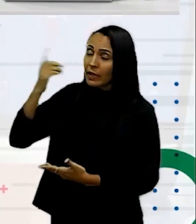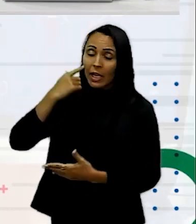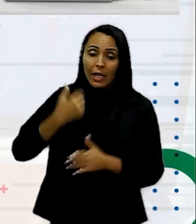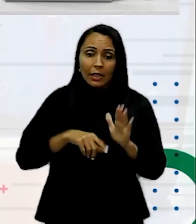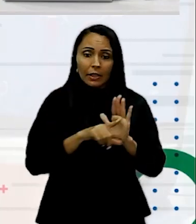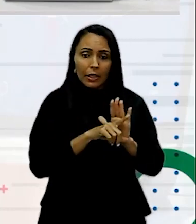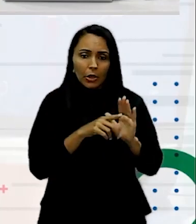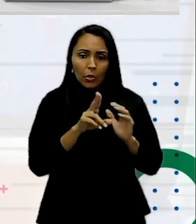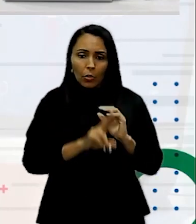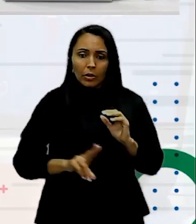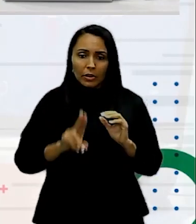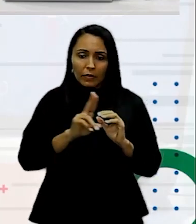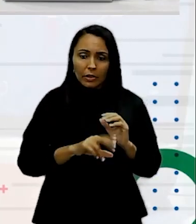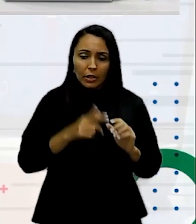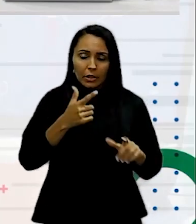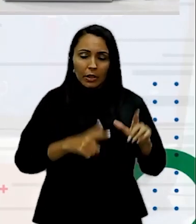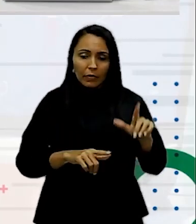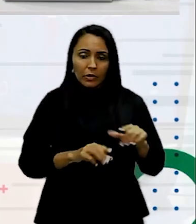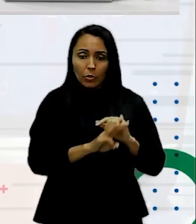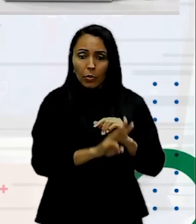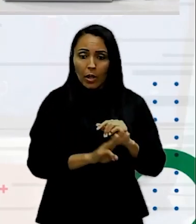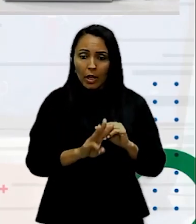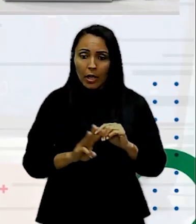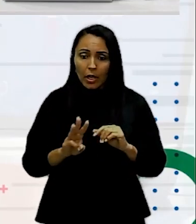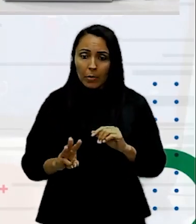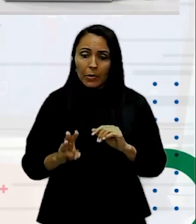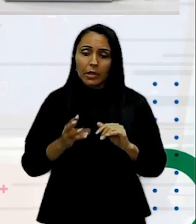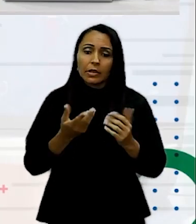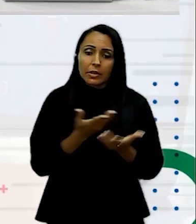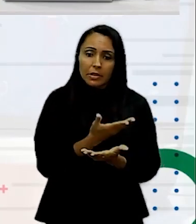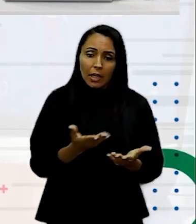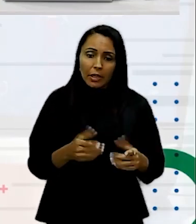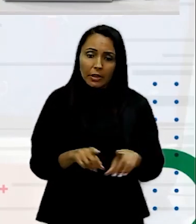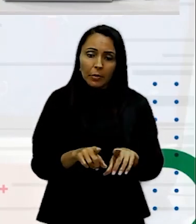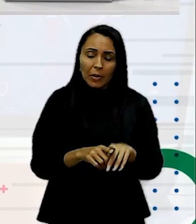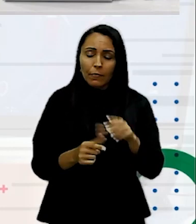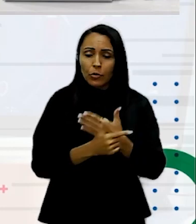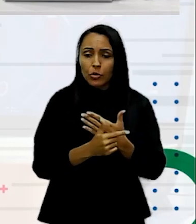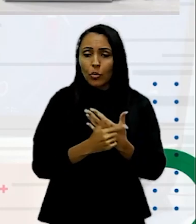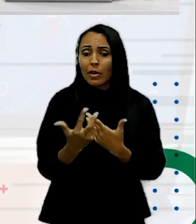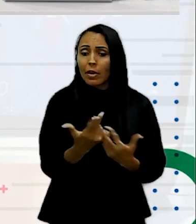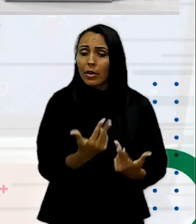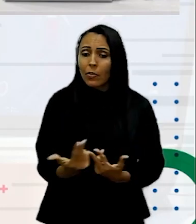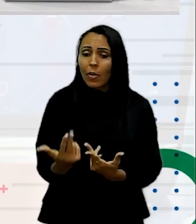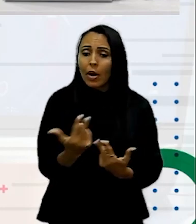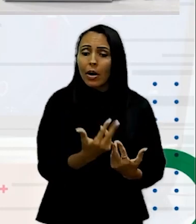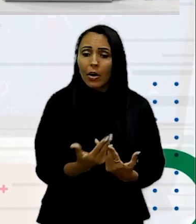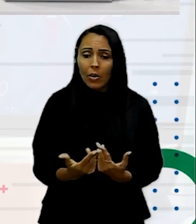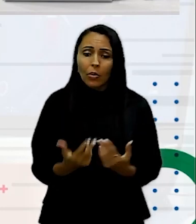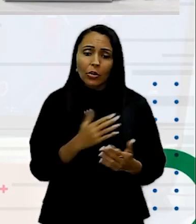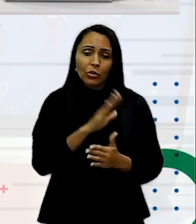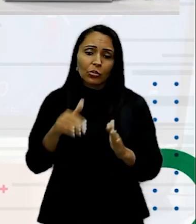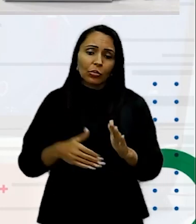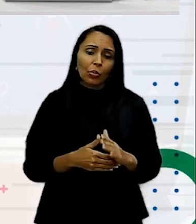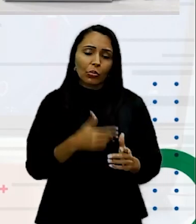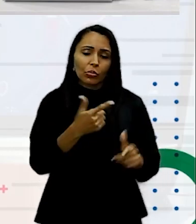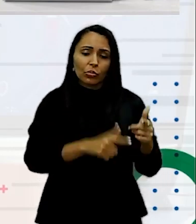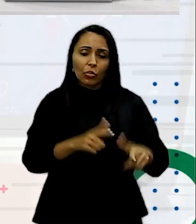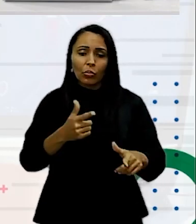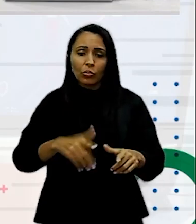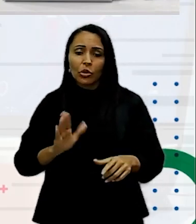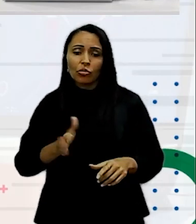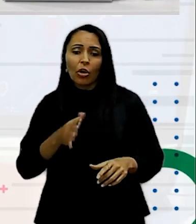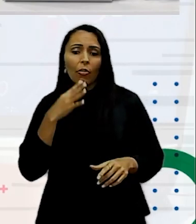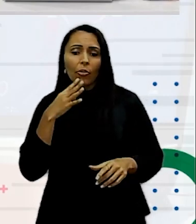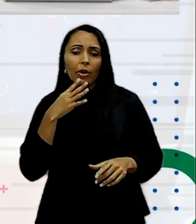Do tempo Em outros apps e sites E preferem Que o seu app e site Funcione da mesma maneira Que todos os outros Que já conhecem